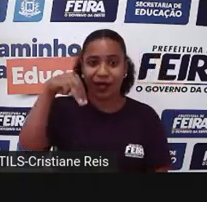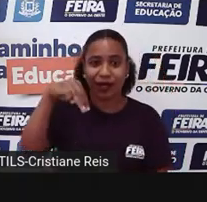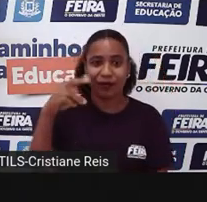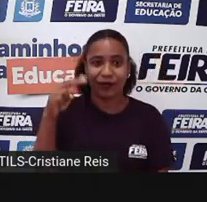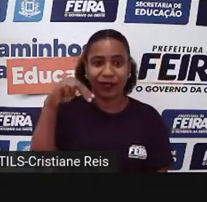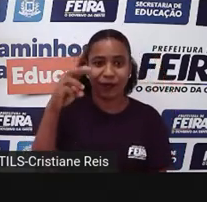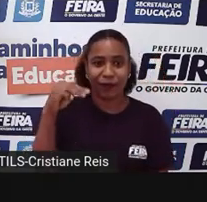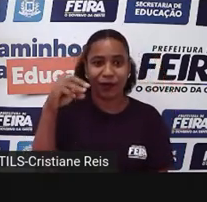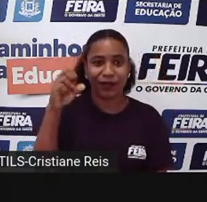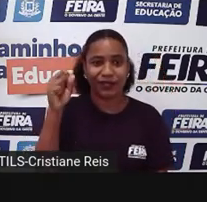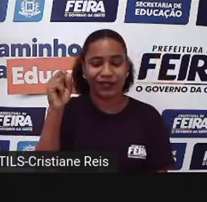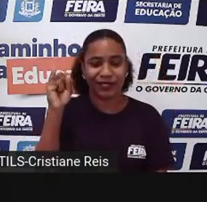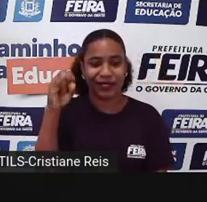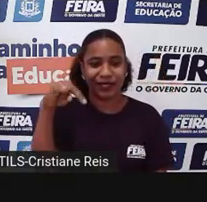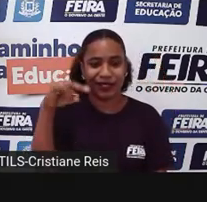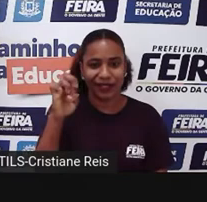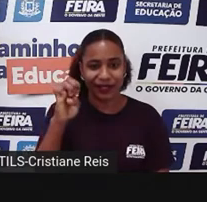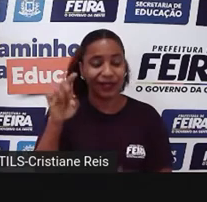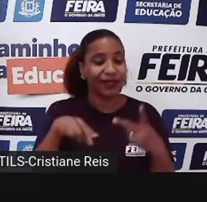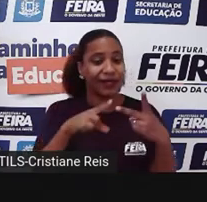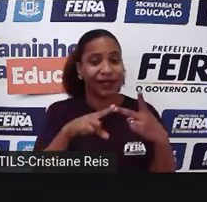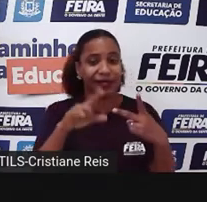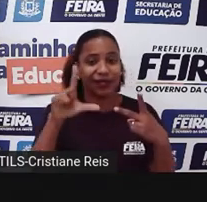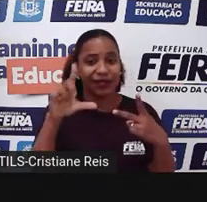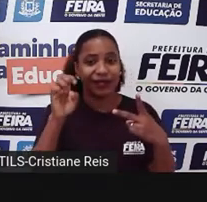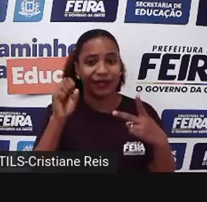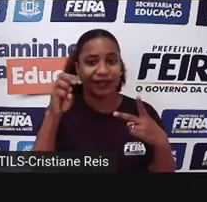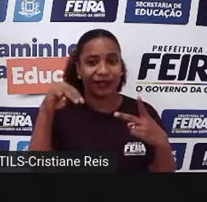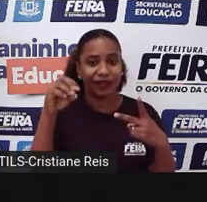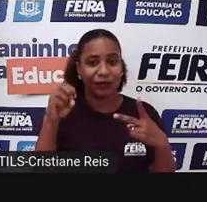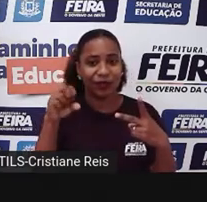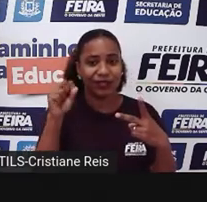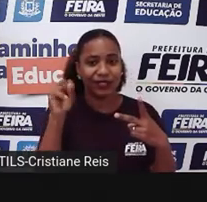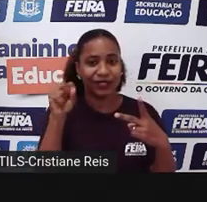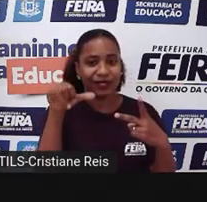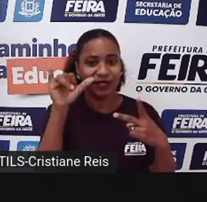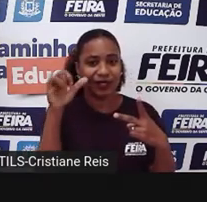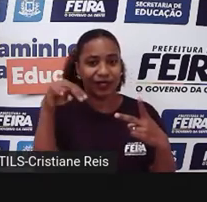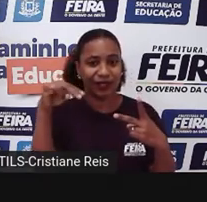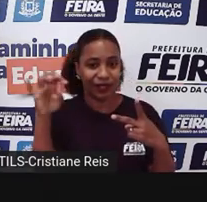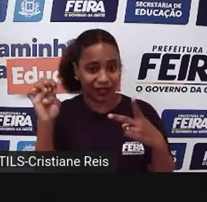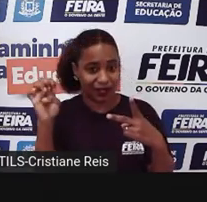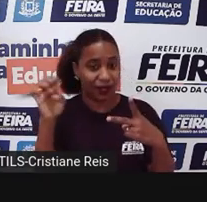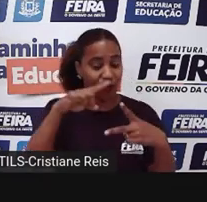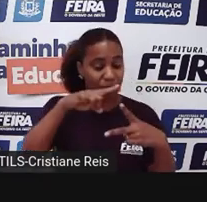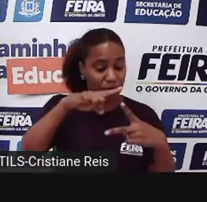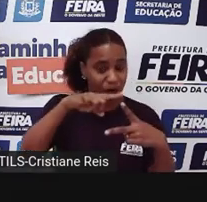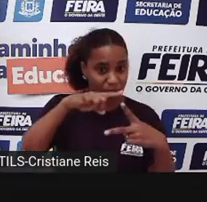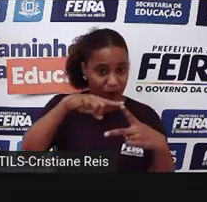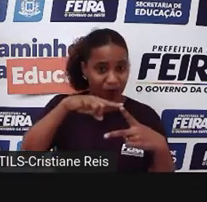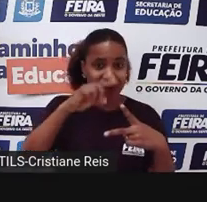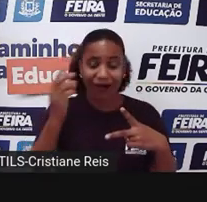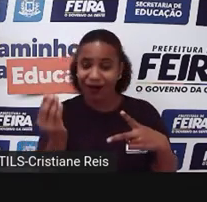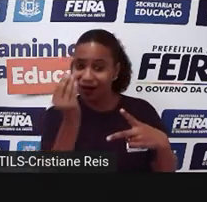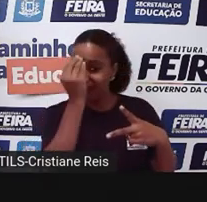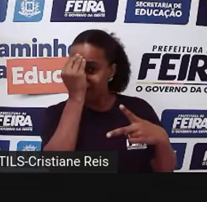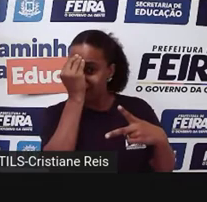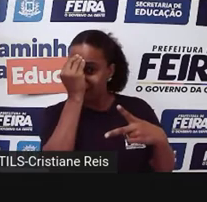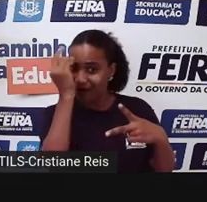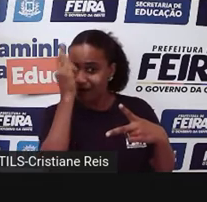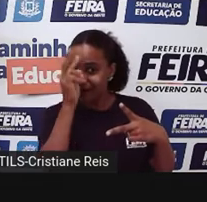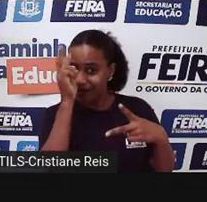Minemosine e é a titã do esquecimento. Então, por isso... E elas duas andam muito juntas. É por isso que a gente